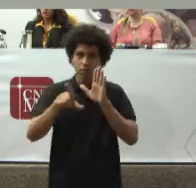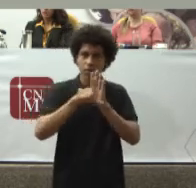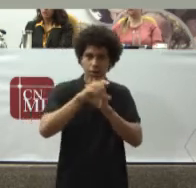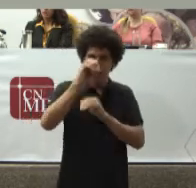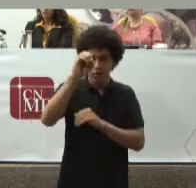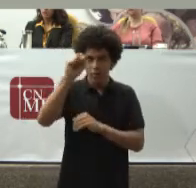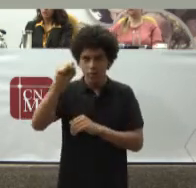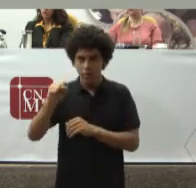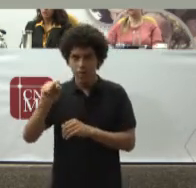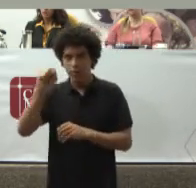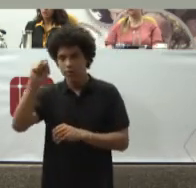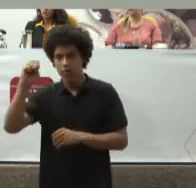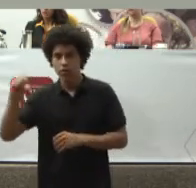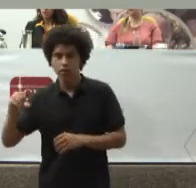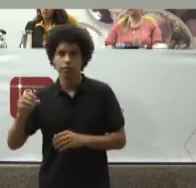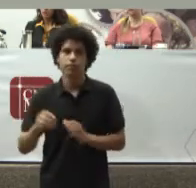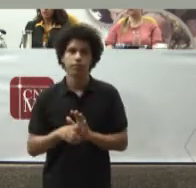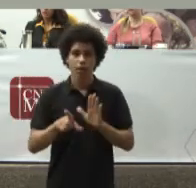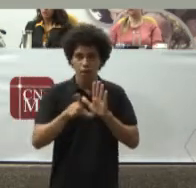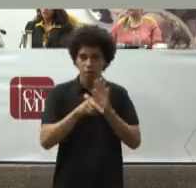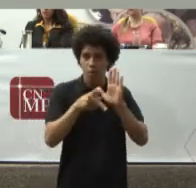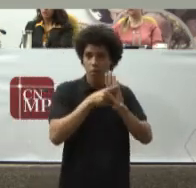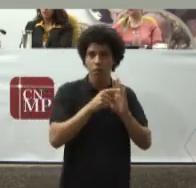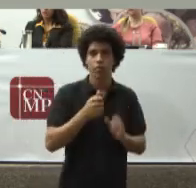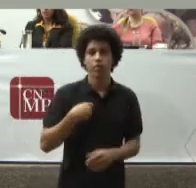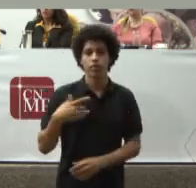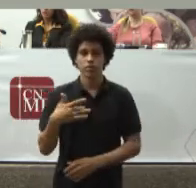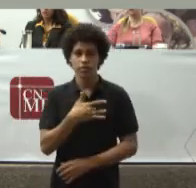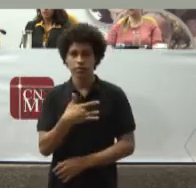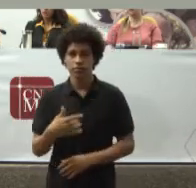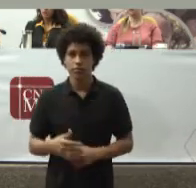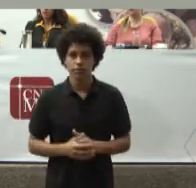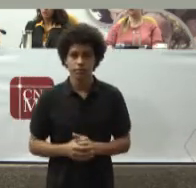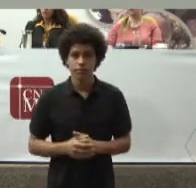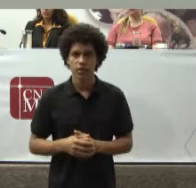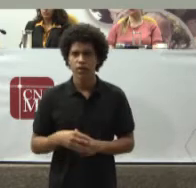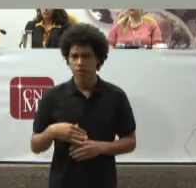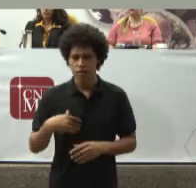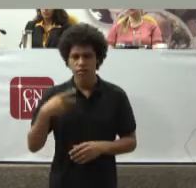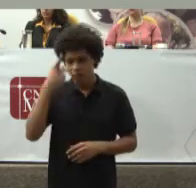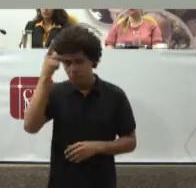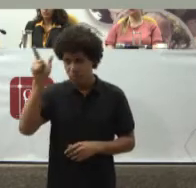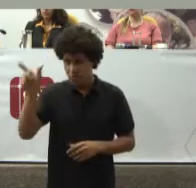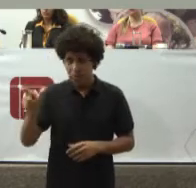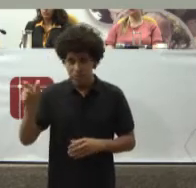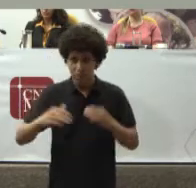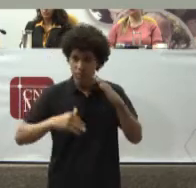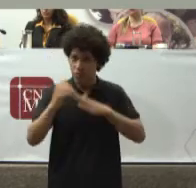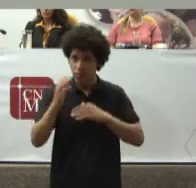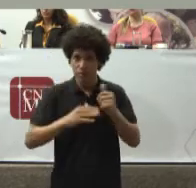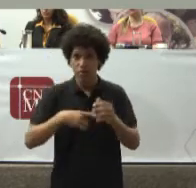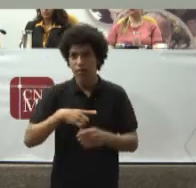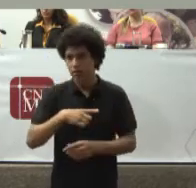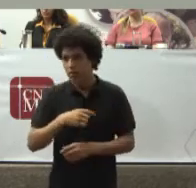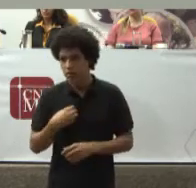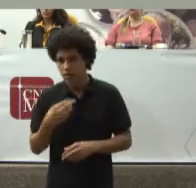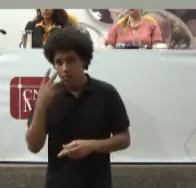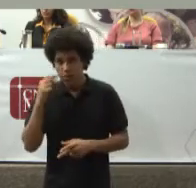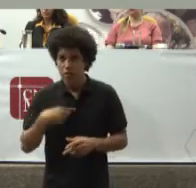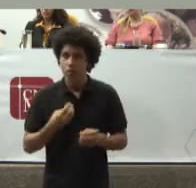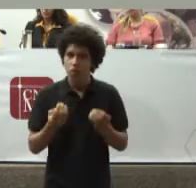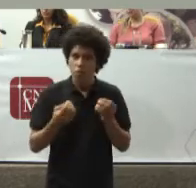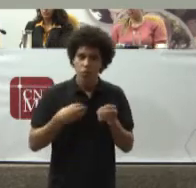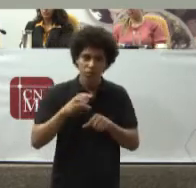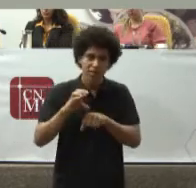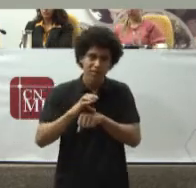Que é a lei Orgânica Da saúde São profissionais Que portanto Em razão De sua qualificação Científica